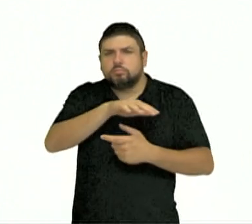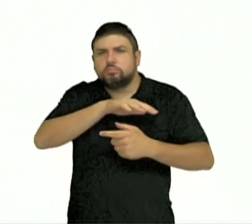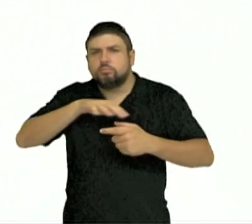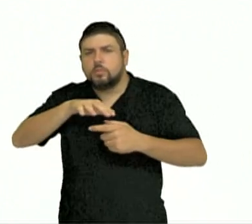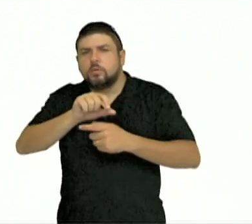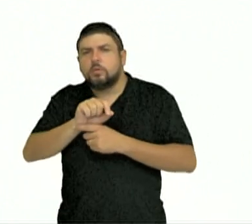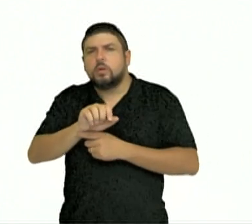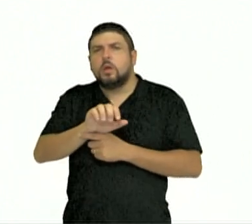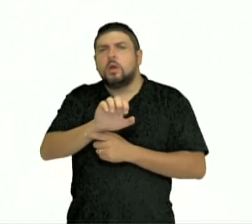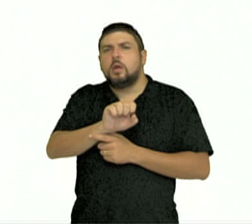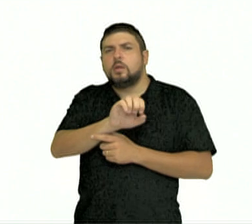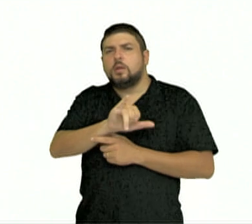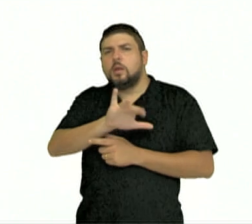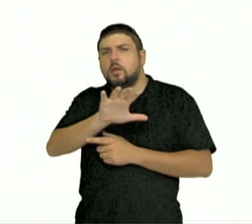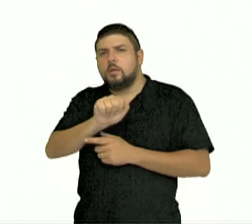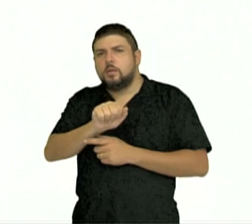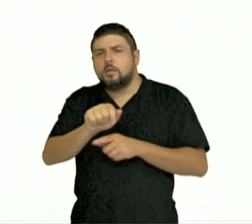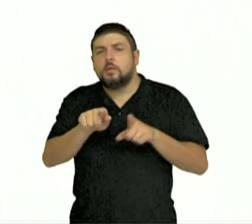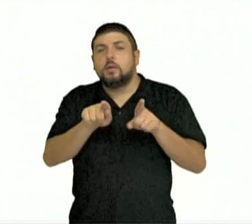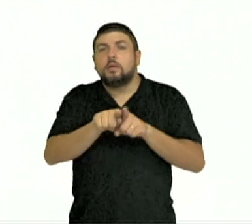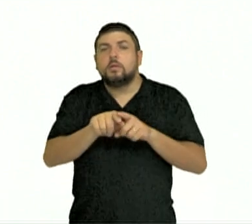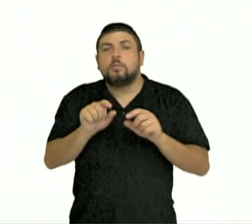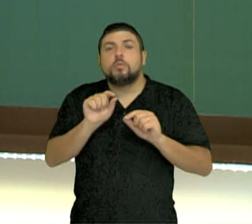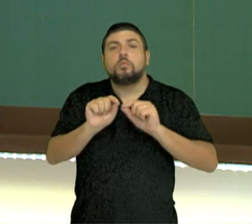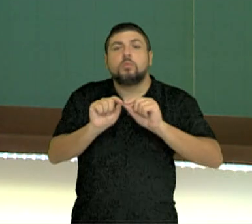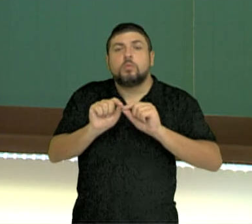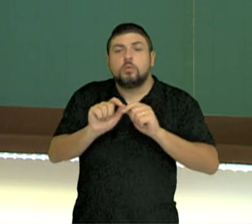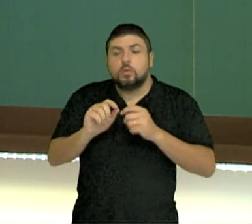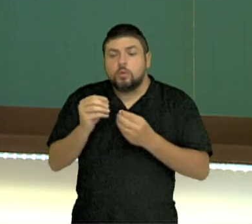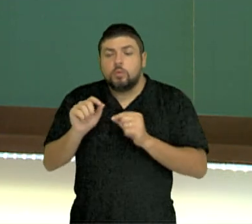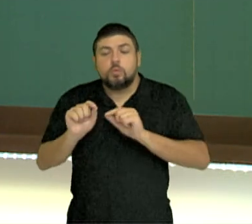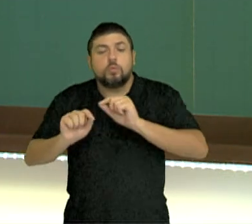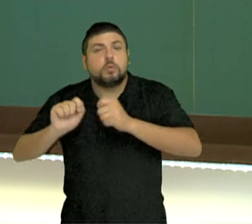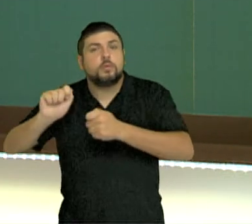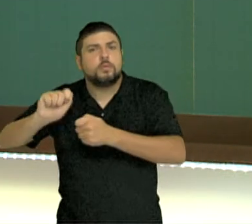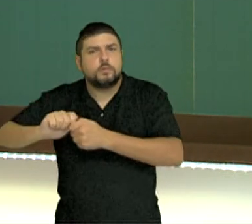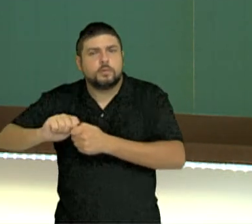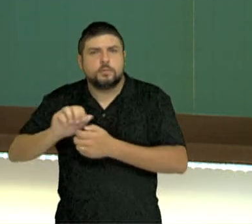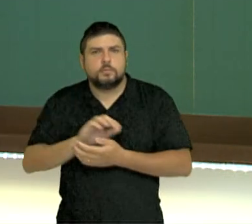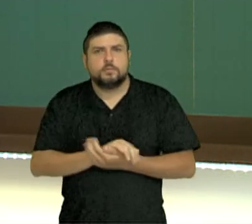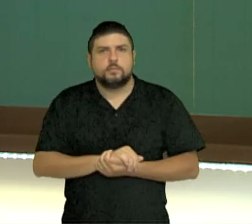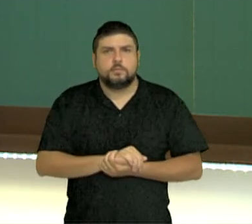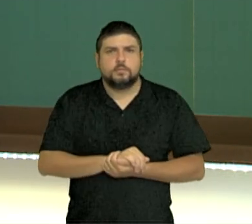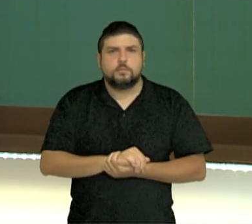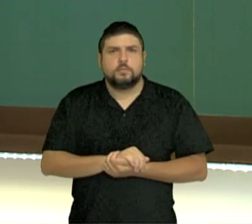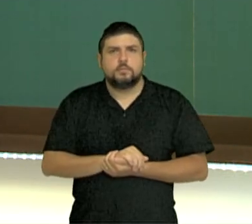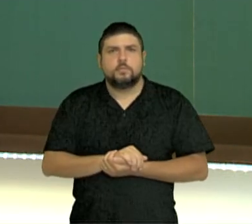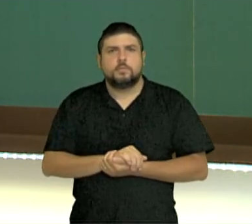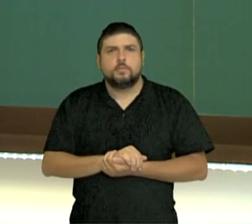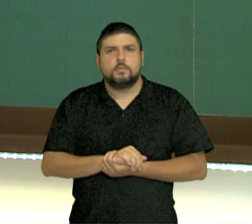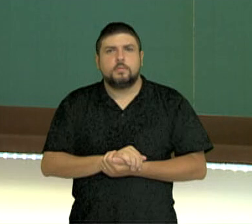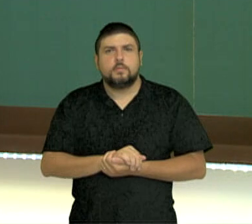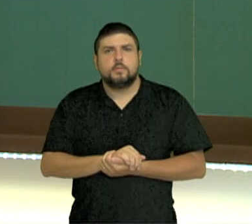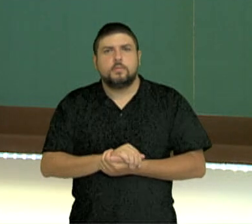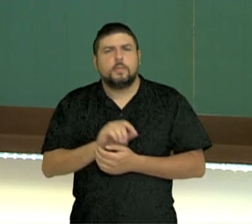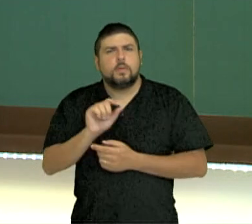efetividade. O ser, ele possui uma essência e um acidente. O que, de fato, esse